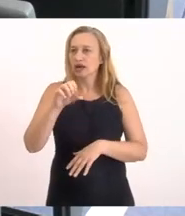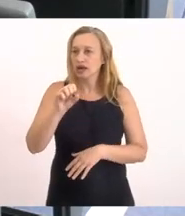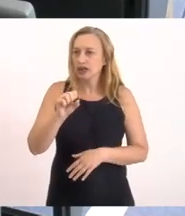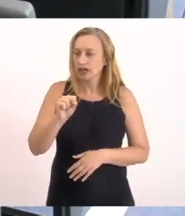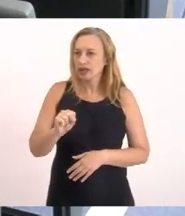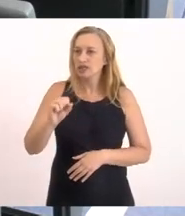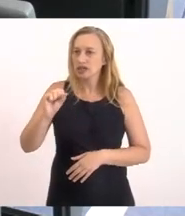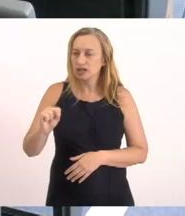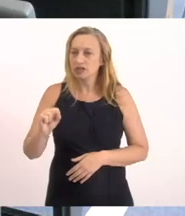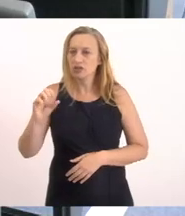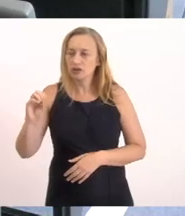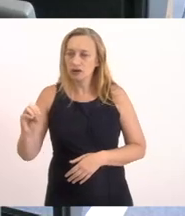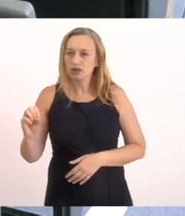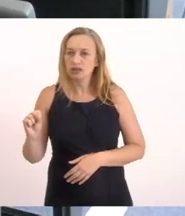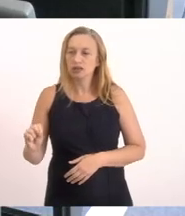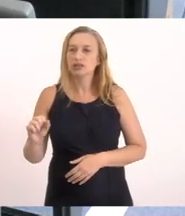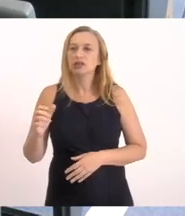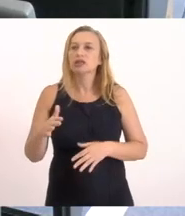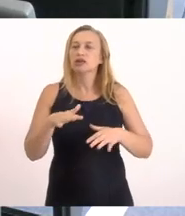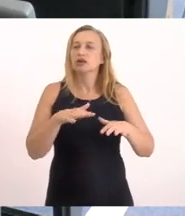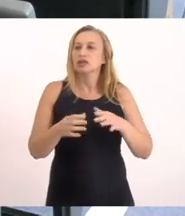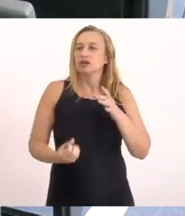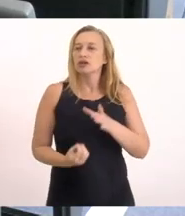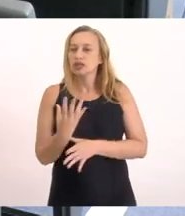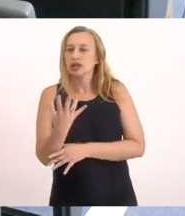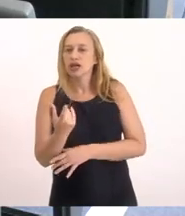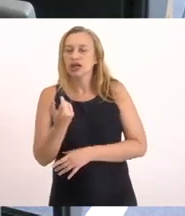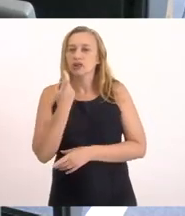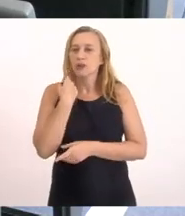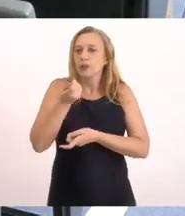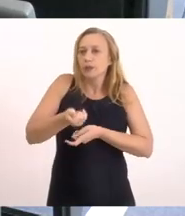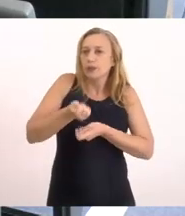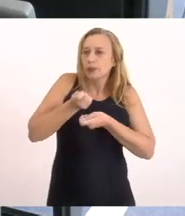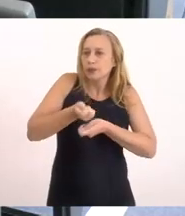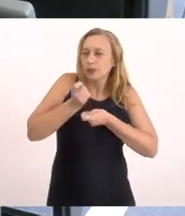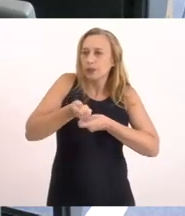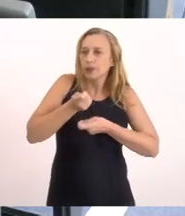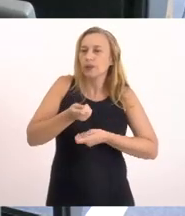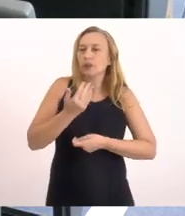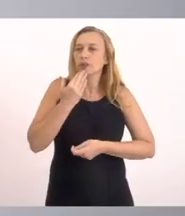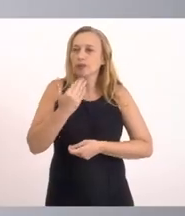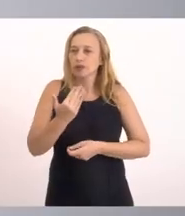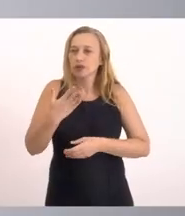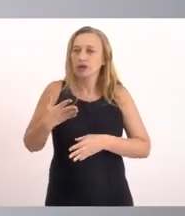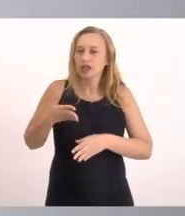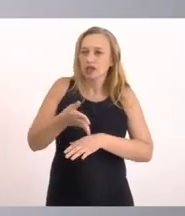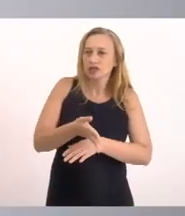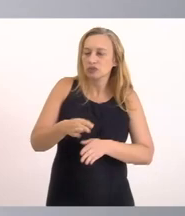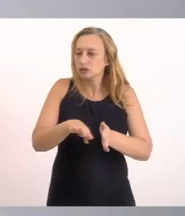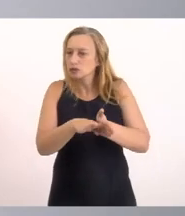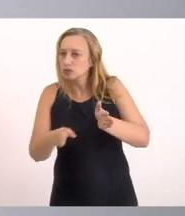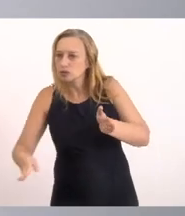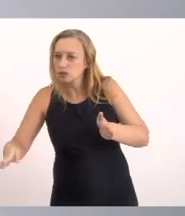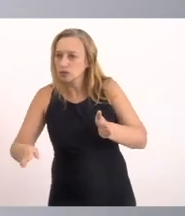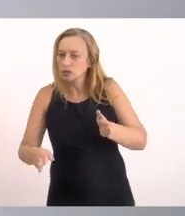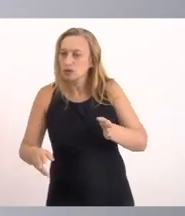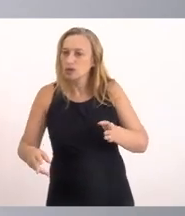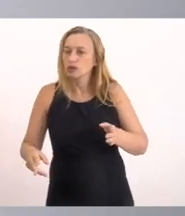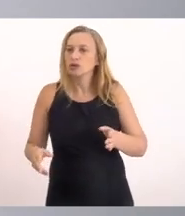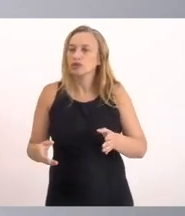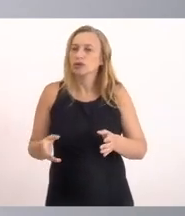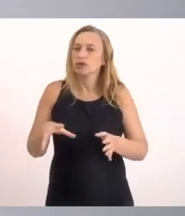Da mobilização Dos pescadores Que adentram ao mar Que vão buscar no mar O seu